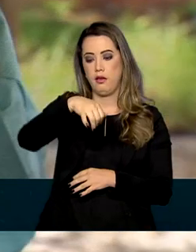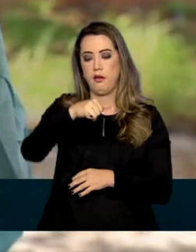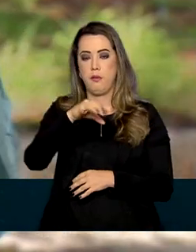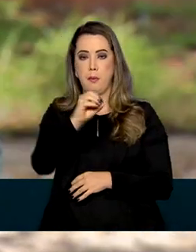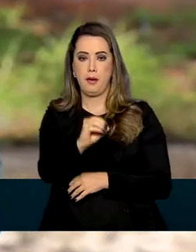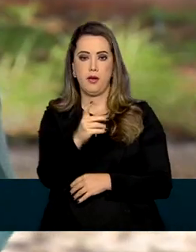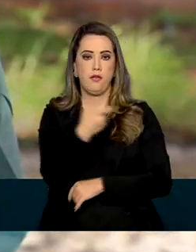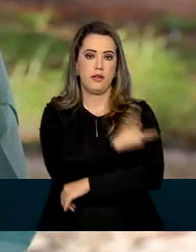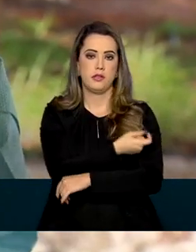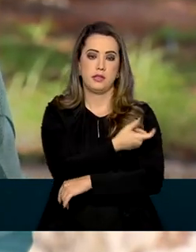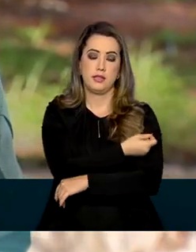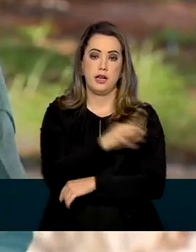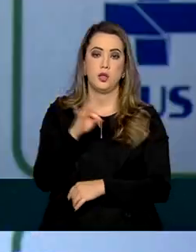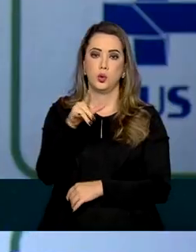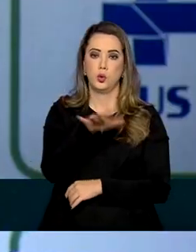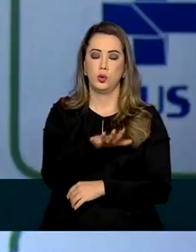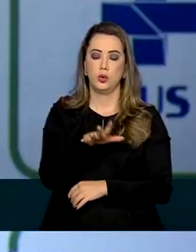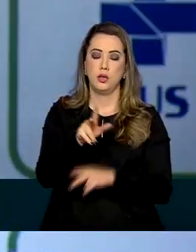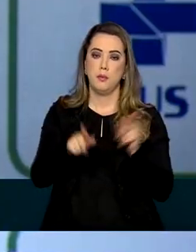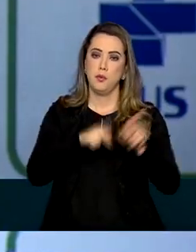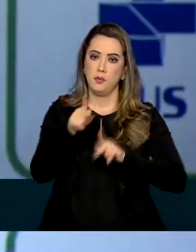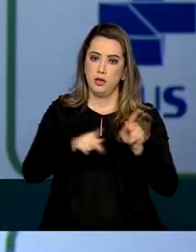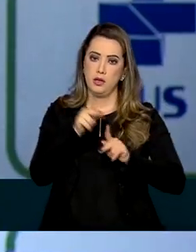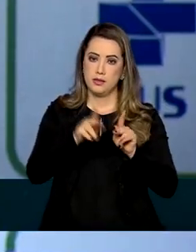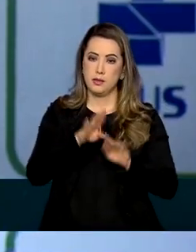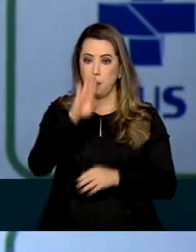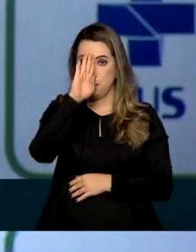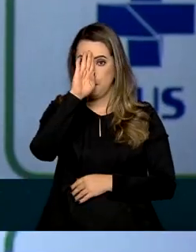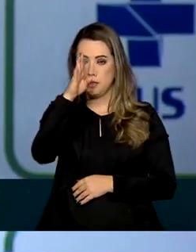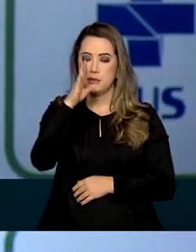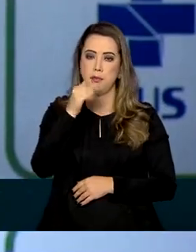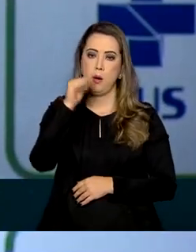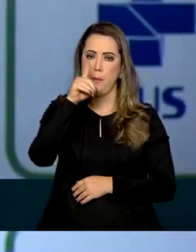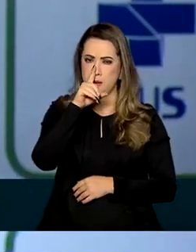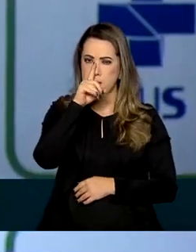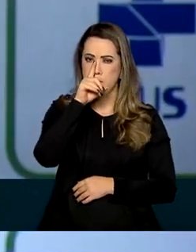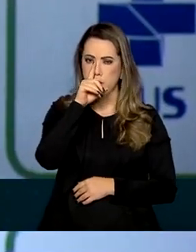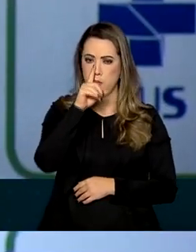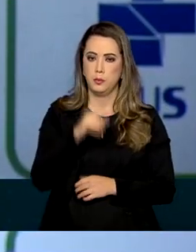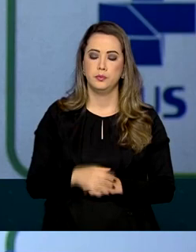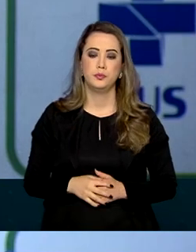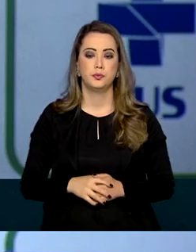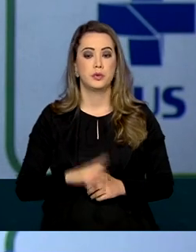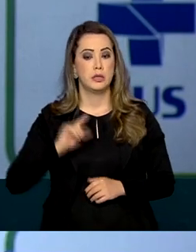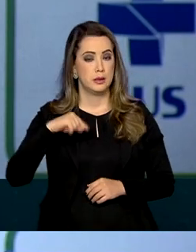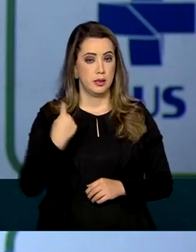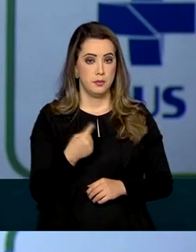outros grupos da população. A partir daí, são todas as outras